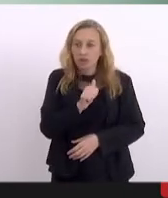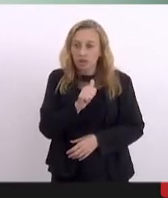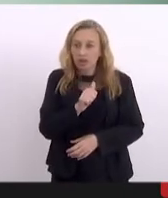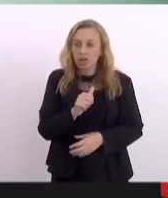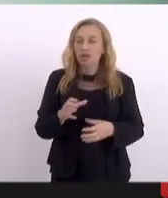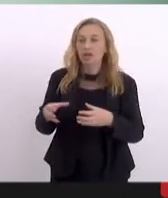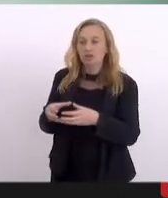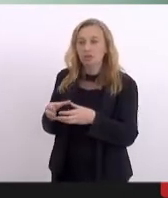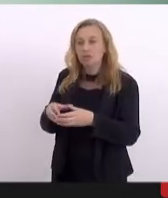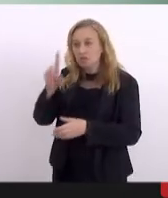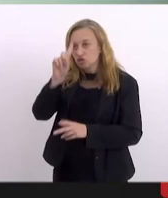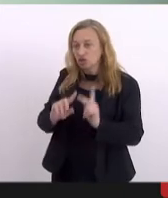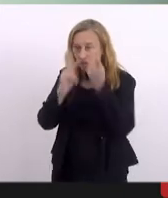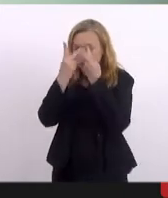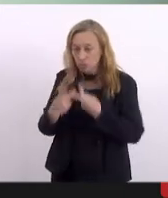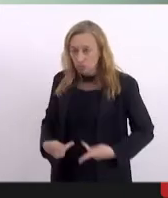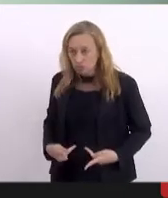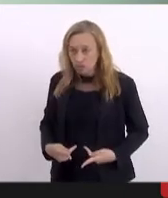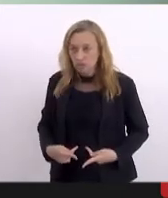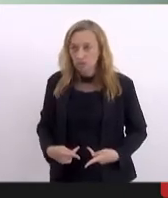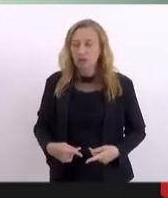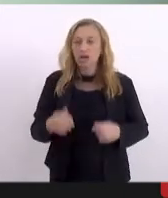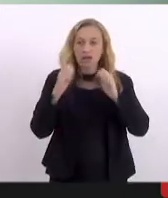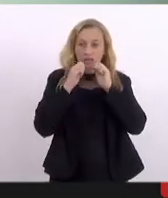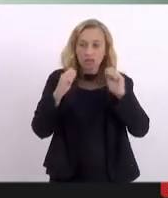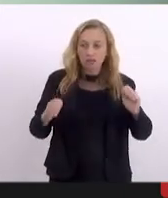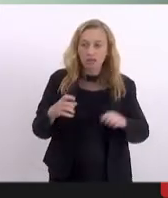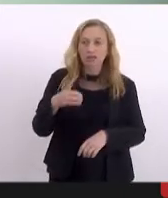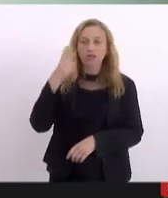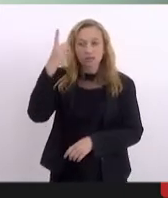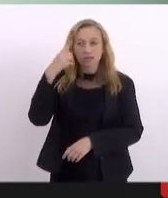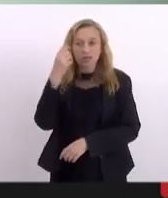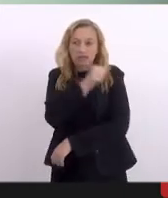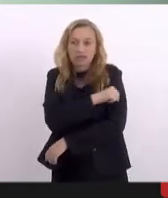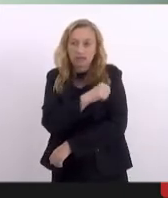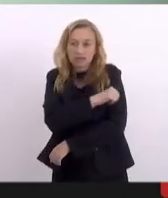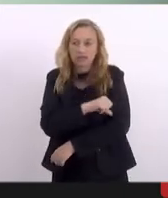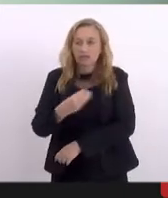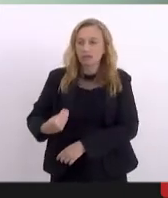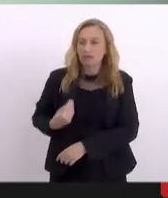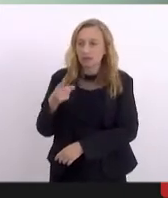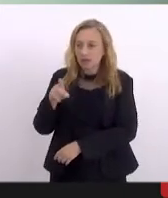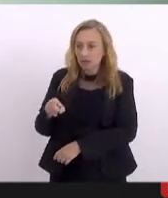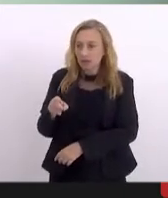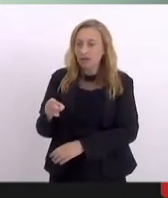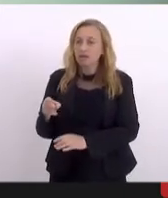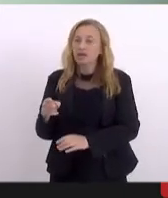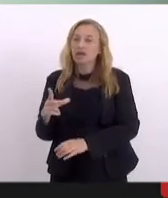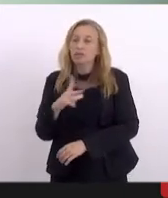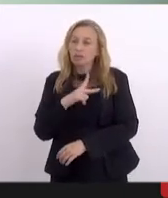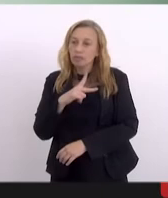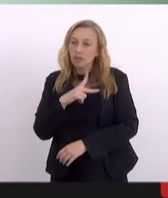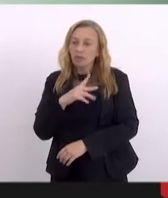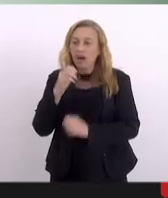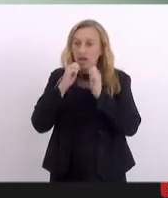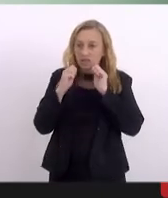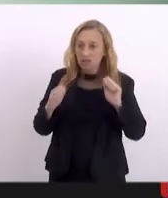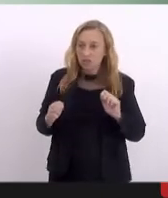a Comissão de Direitos Humanos. A assessoria da deputada enfermeira Rejane estava presente, e a própria assessora,